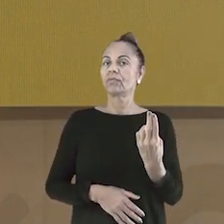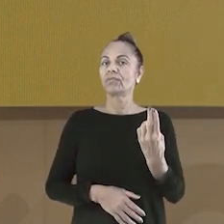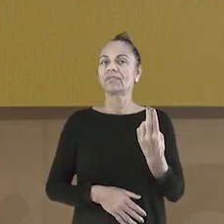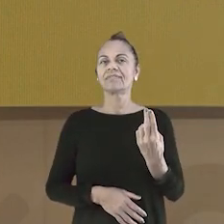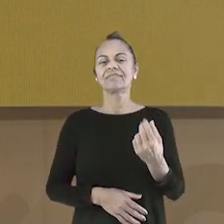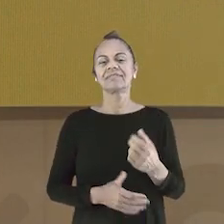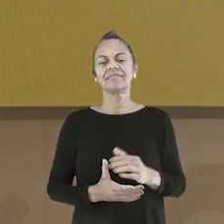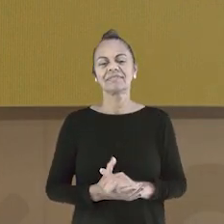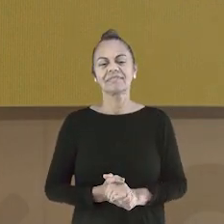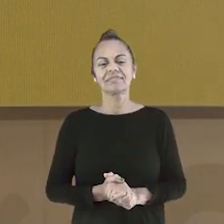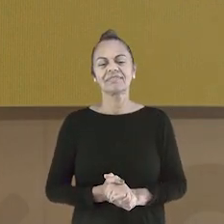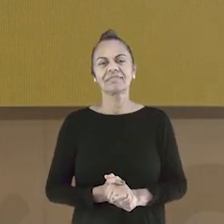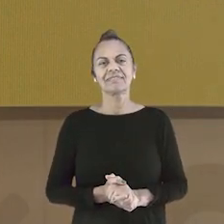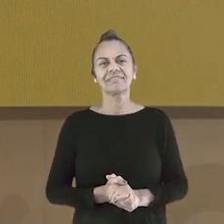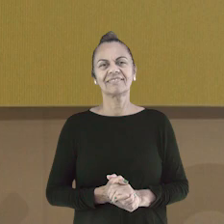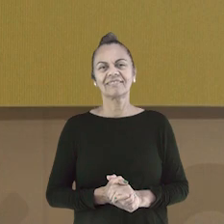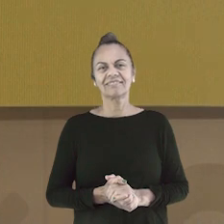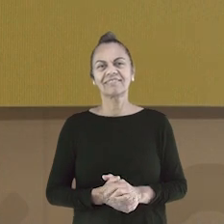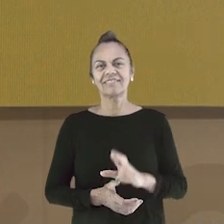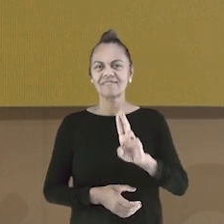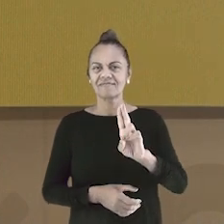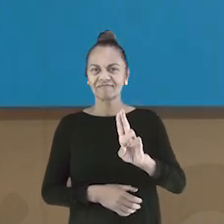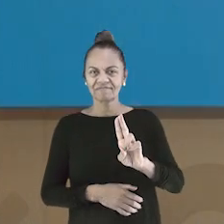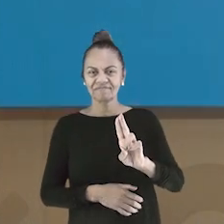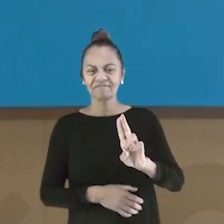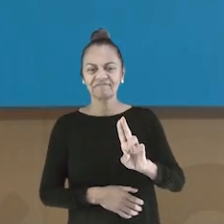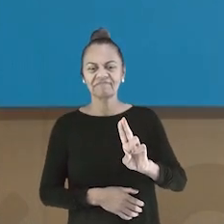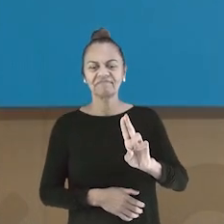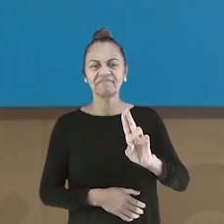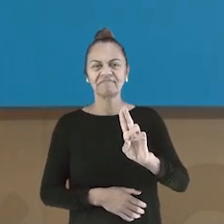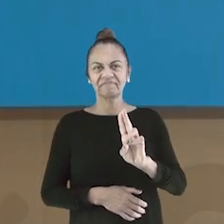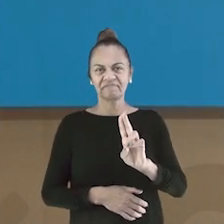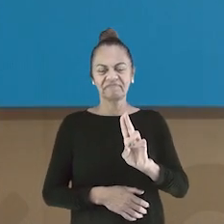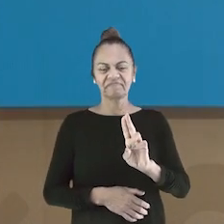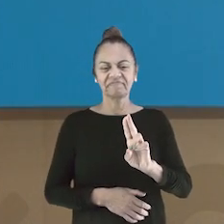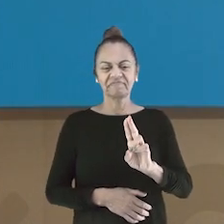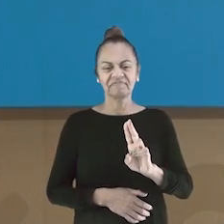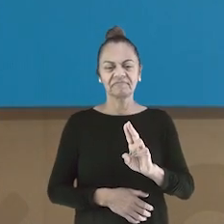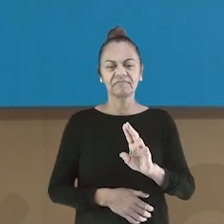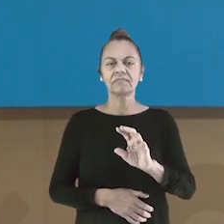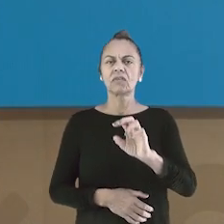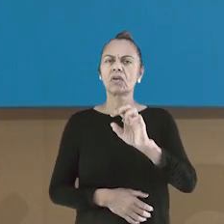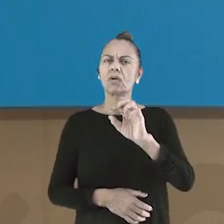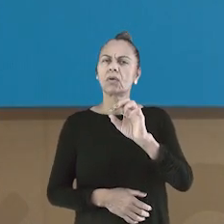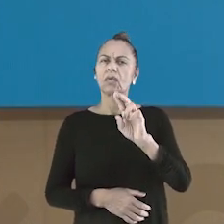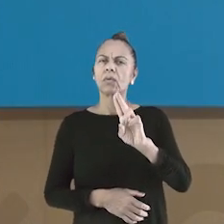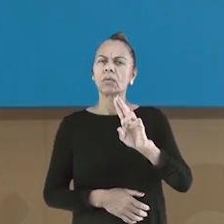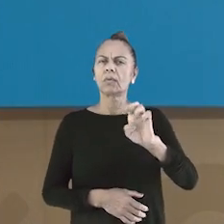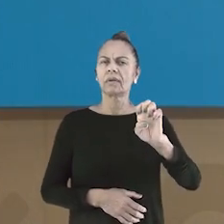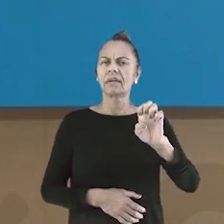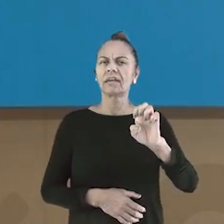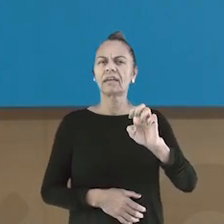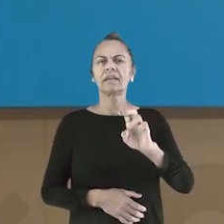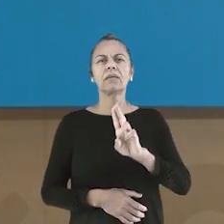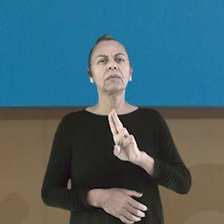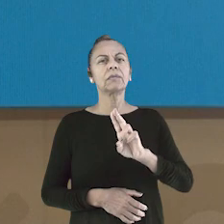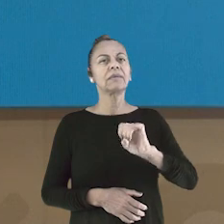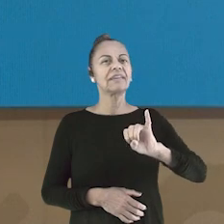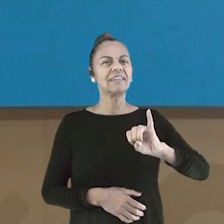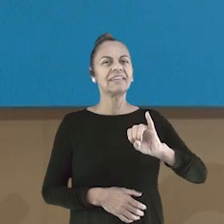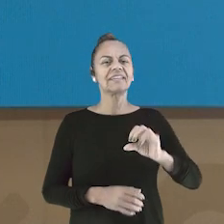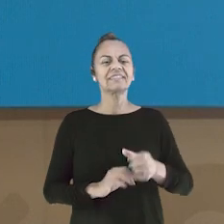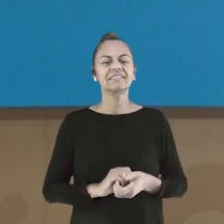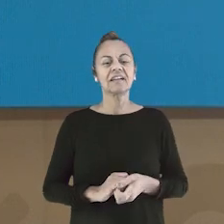Oi e O. E a vogal U? E aí, vamos lá? Eu tenho